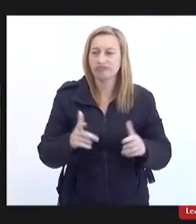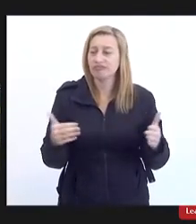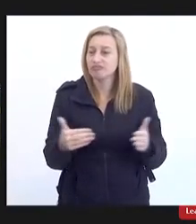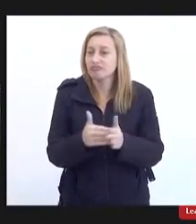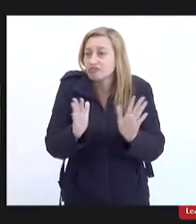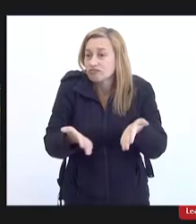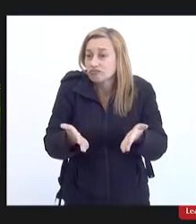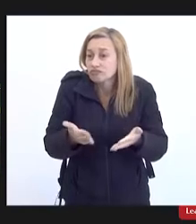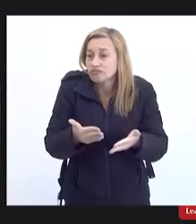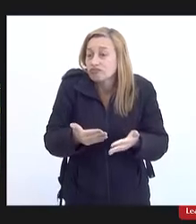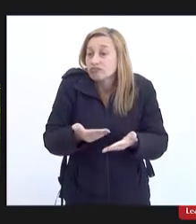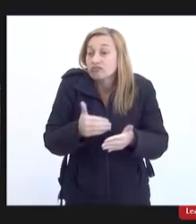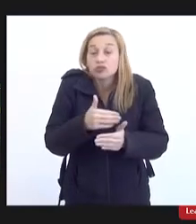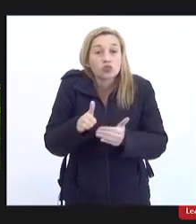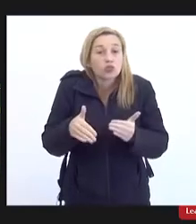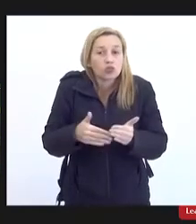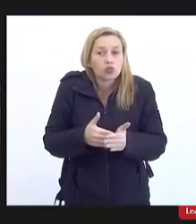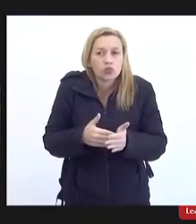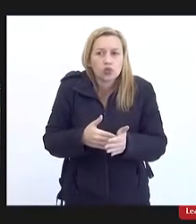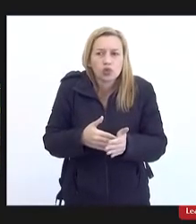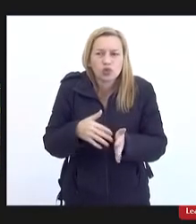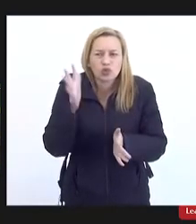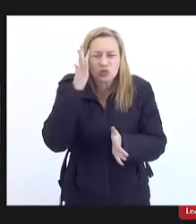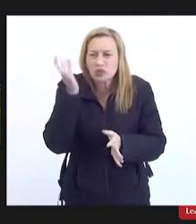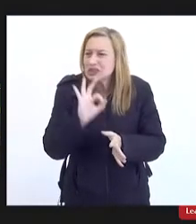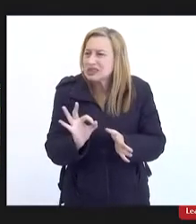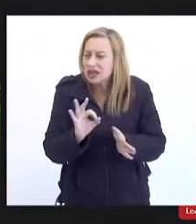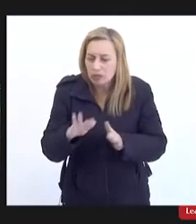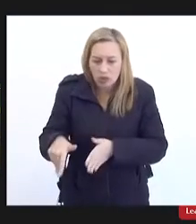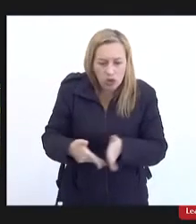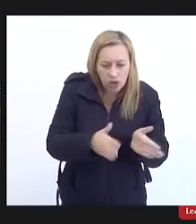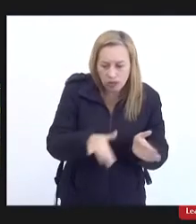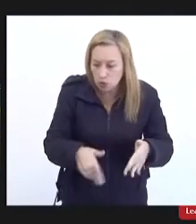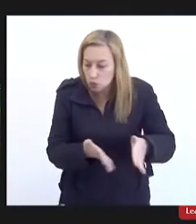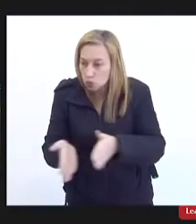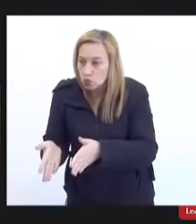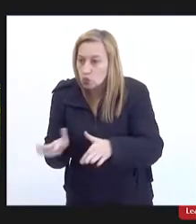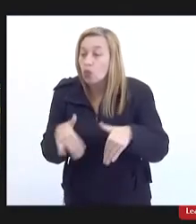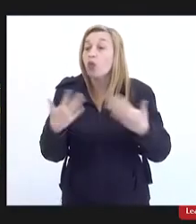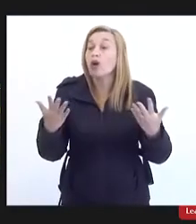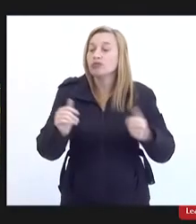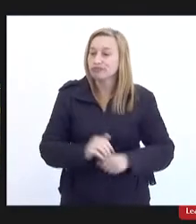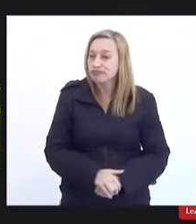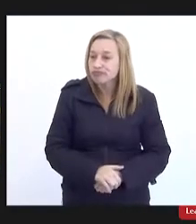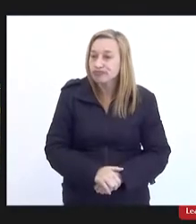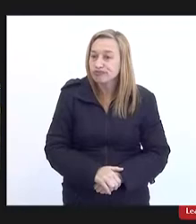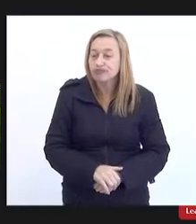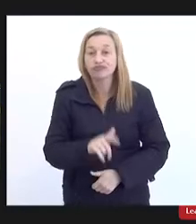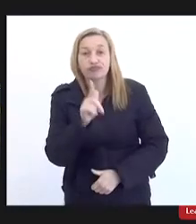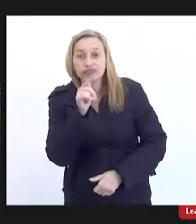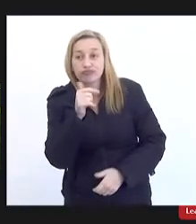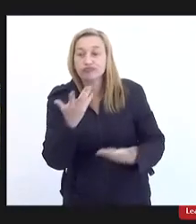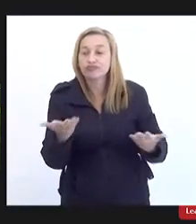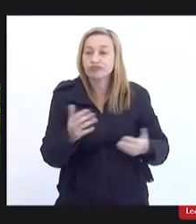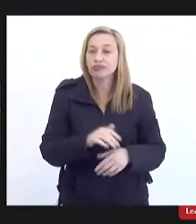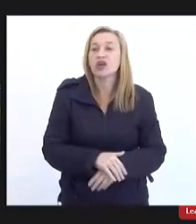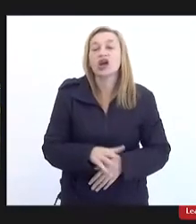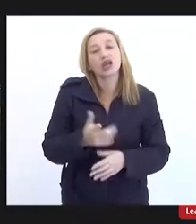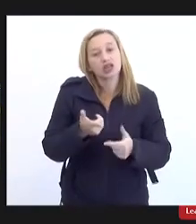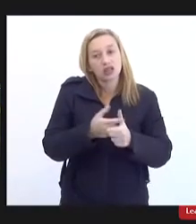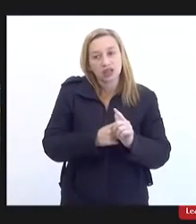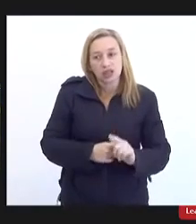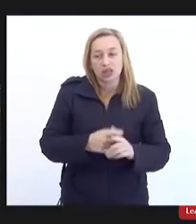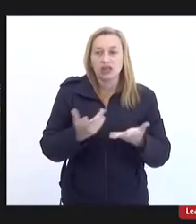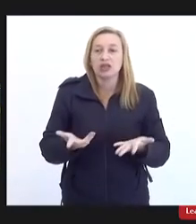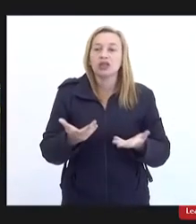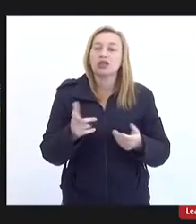perdido ninguém tem ninguém sabe para que caminho nós vamos tomar em termos da gestão da água é claro que a gente defende que a água continue uma